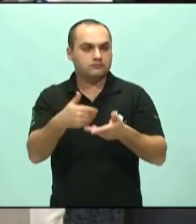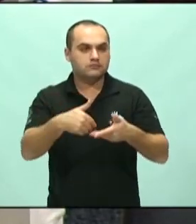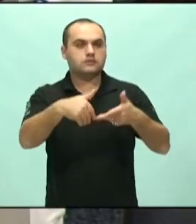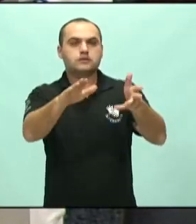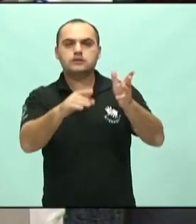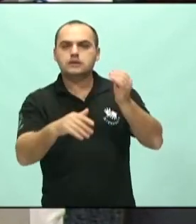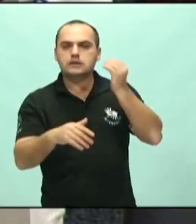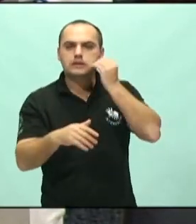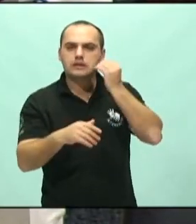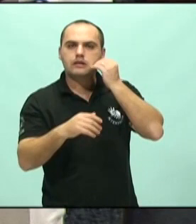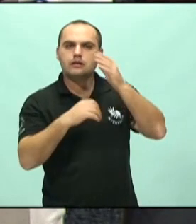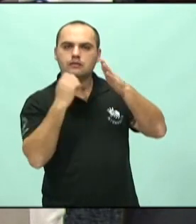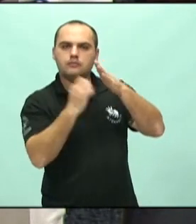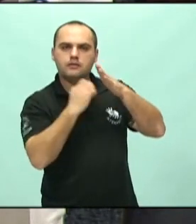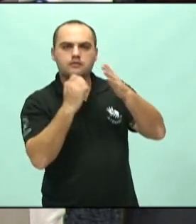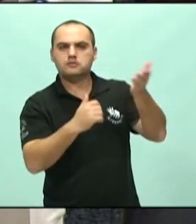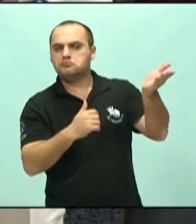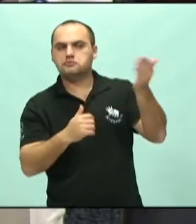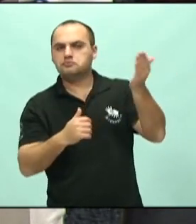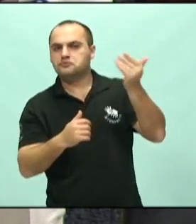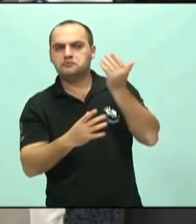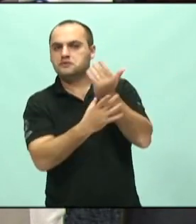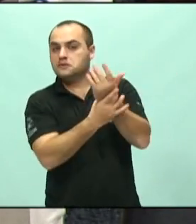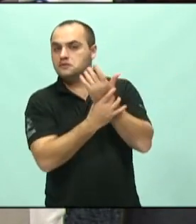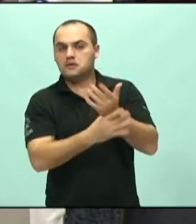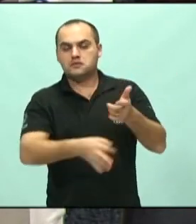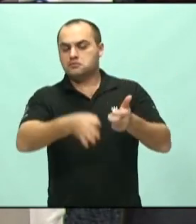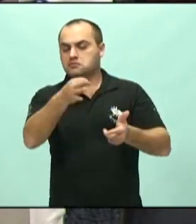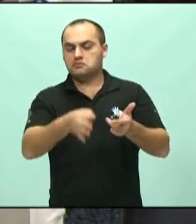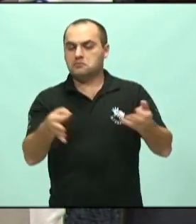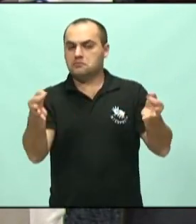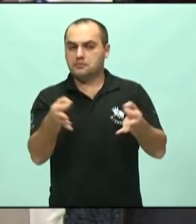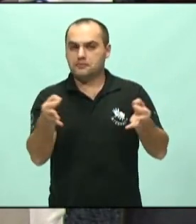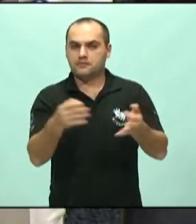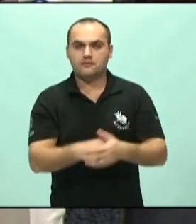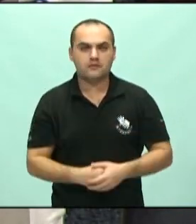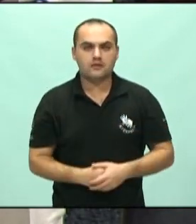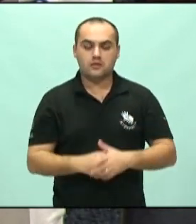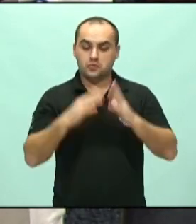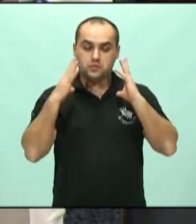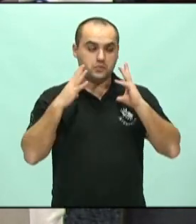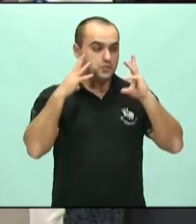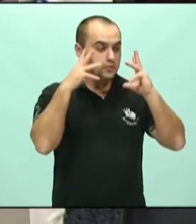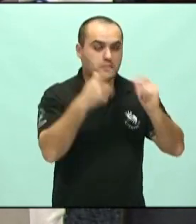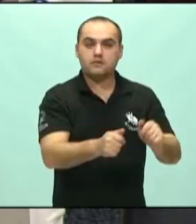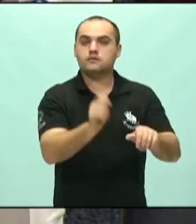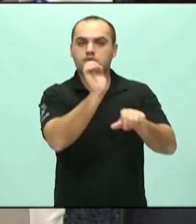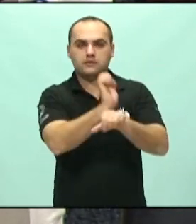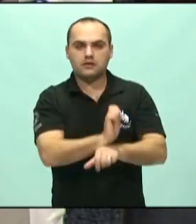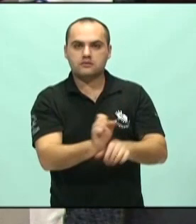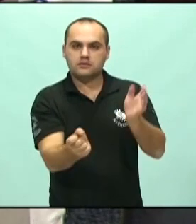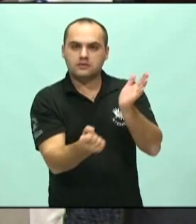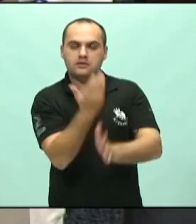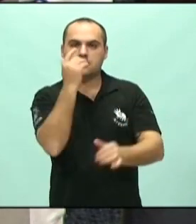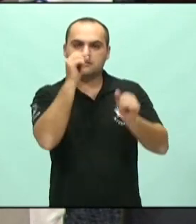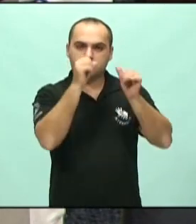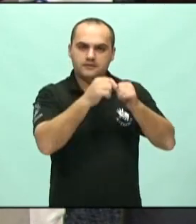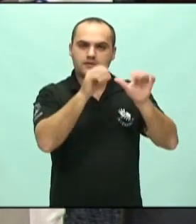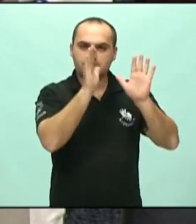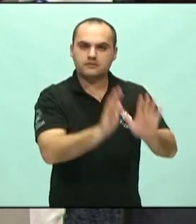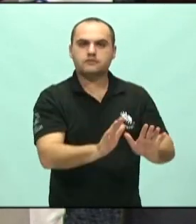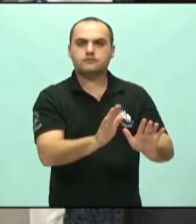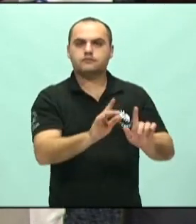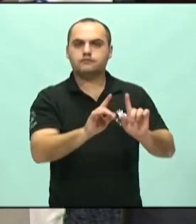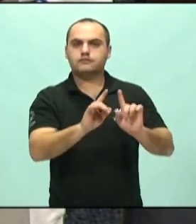buscar as empresas com total segurança jurídica. Todos os Estados fizeram isso. Todos os Estados, menos Santa Catarina.